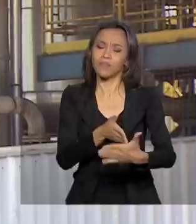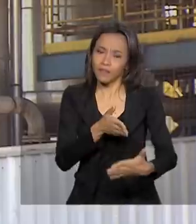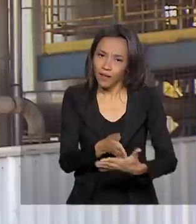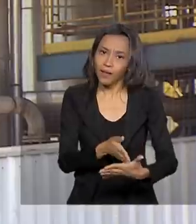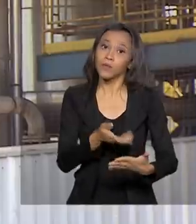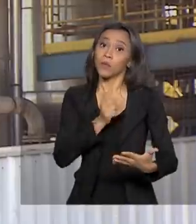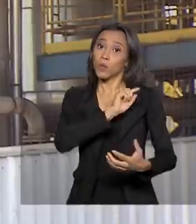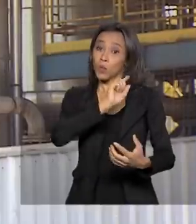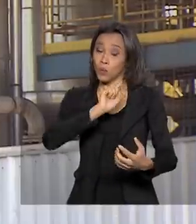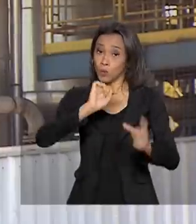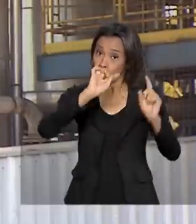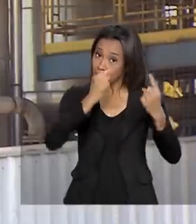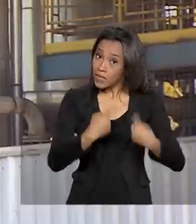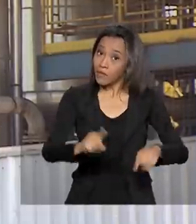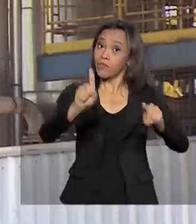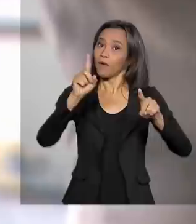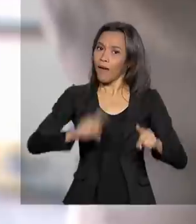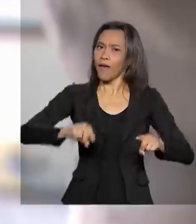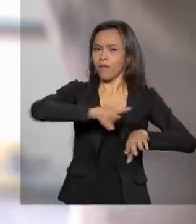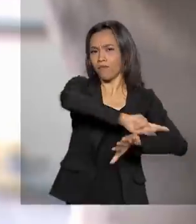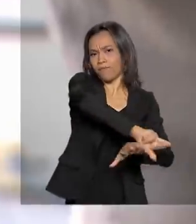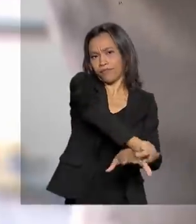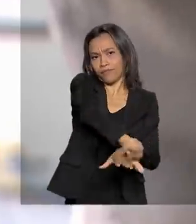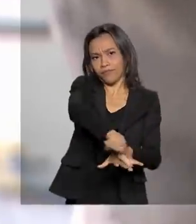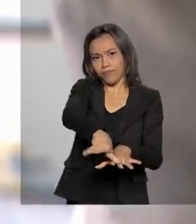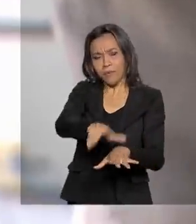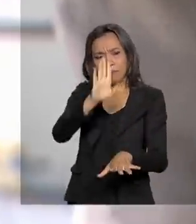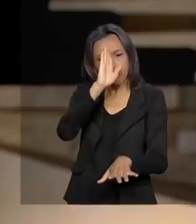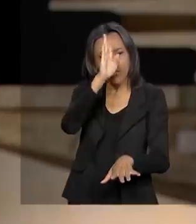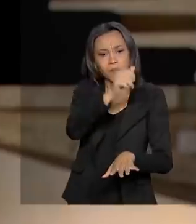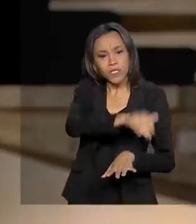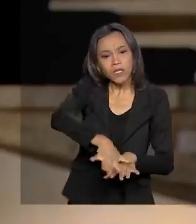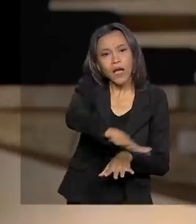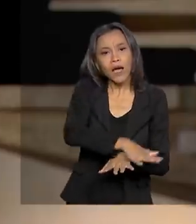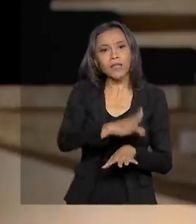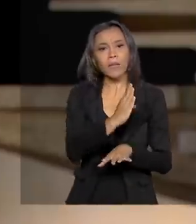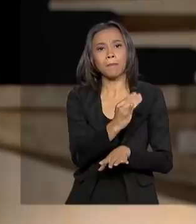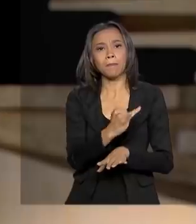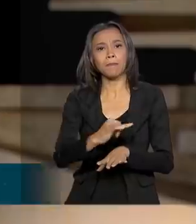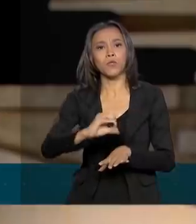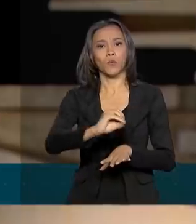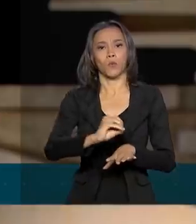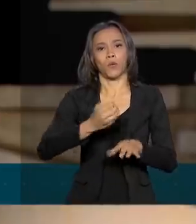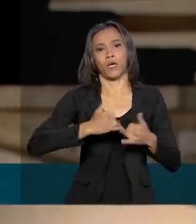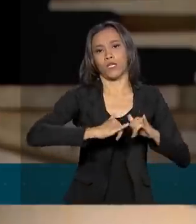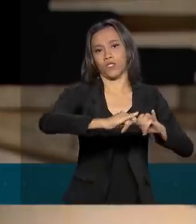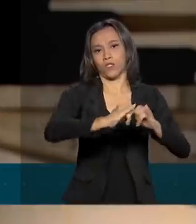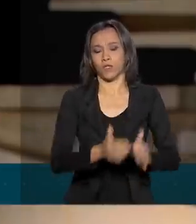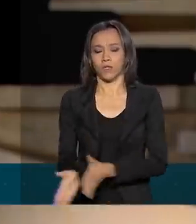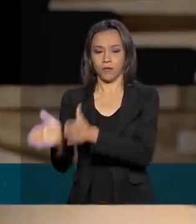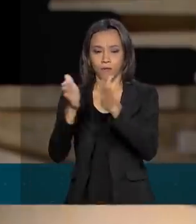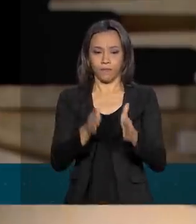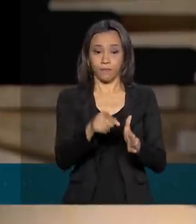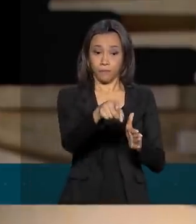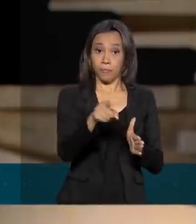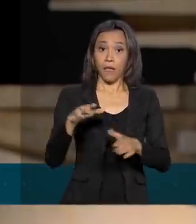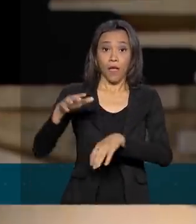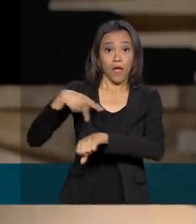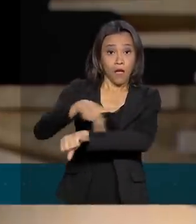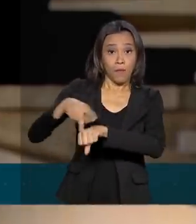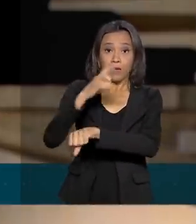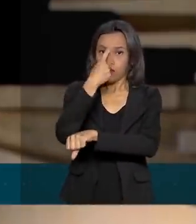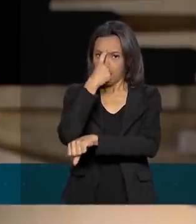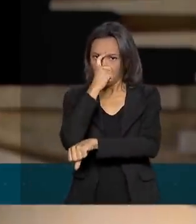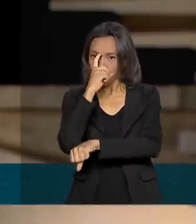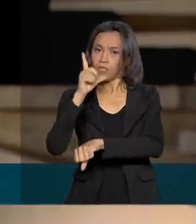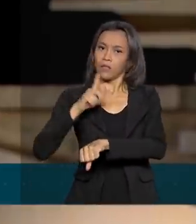diversificar os produtos, principalmente na área de bioenergia. A Índia agora está iniciando um processo de mistura de